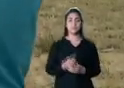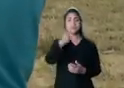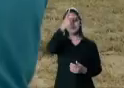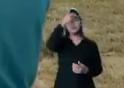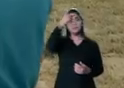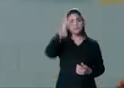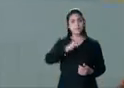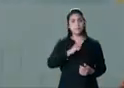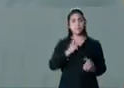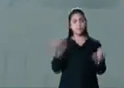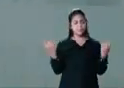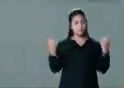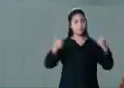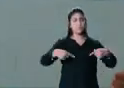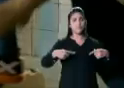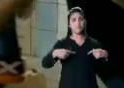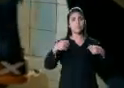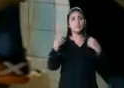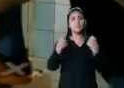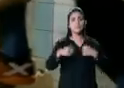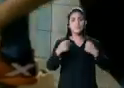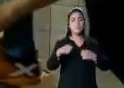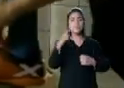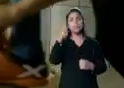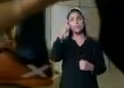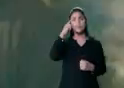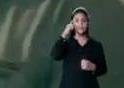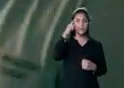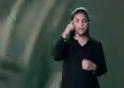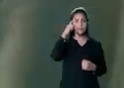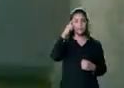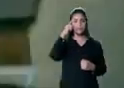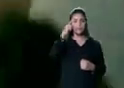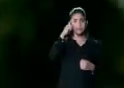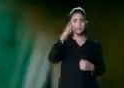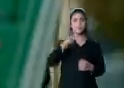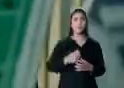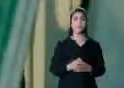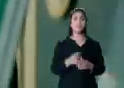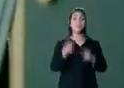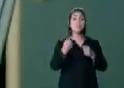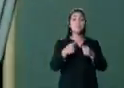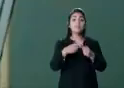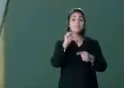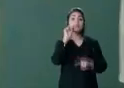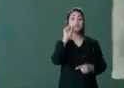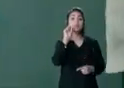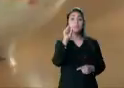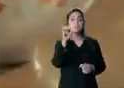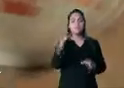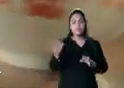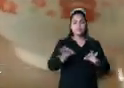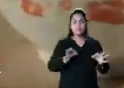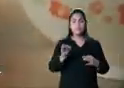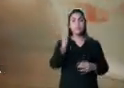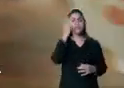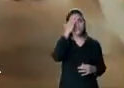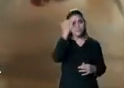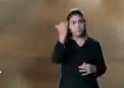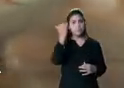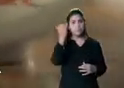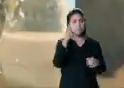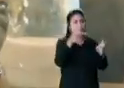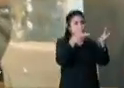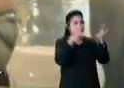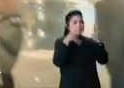Quando você tem um desafio, precisa pensar em tudo. Porque quem planeja sabe que todos os